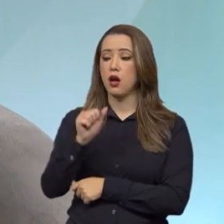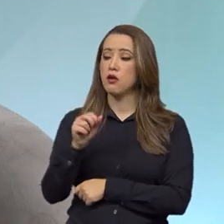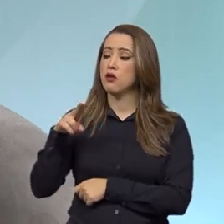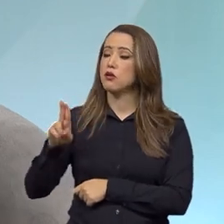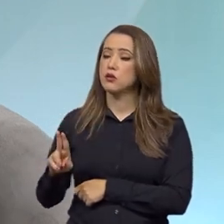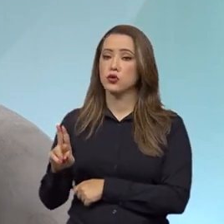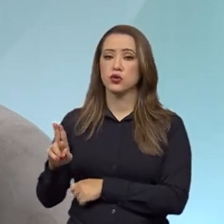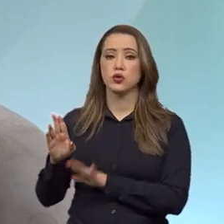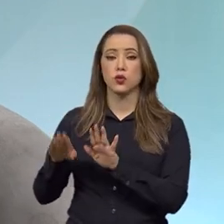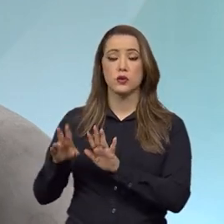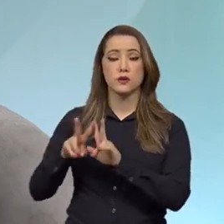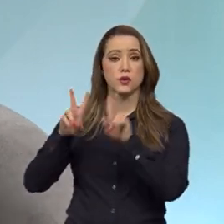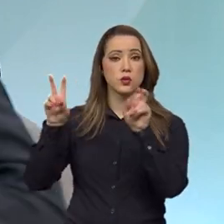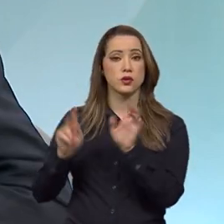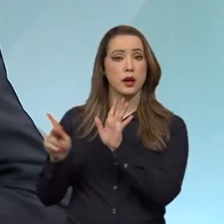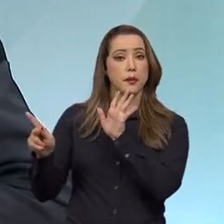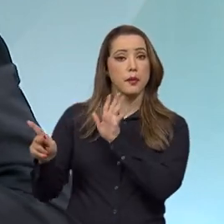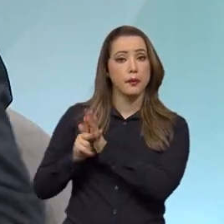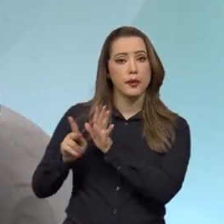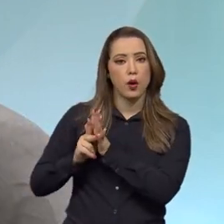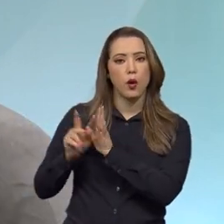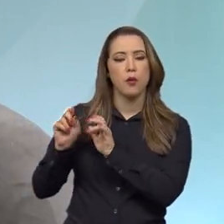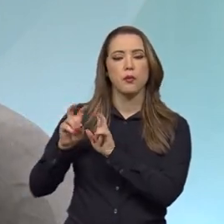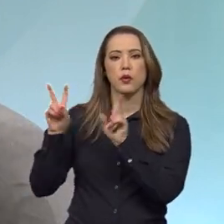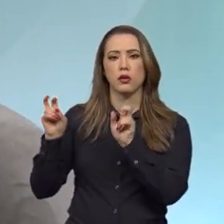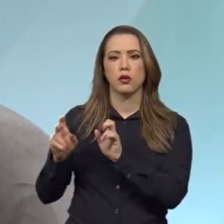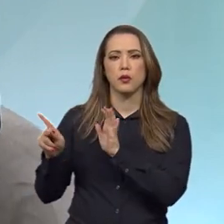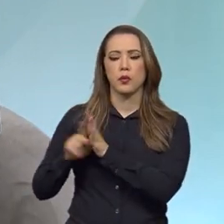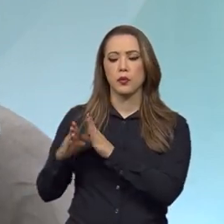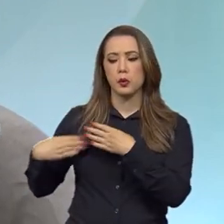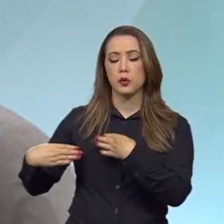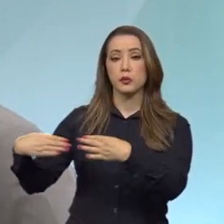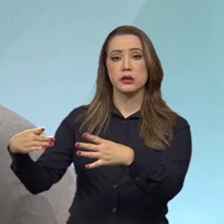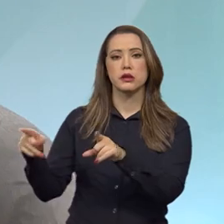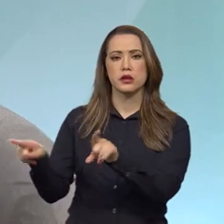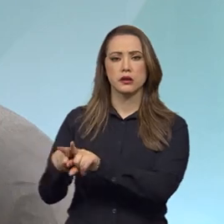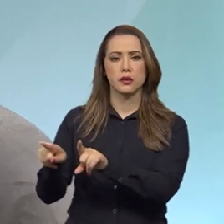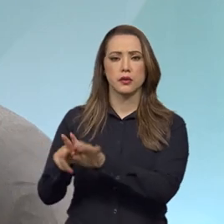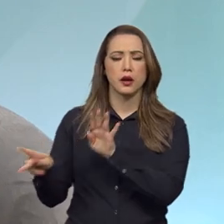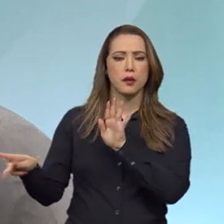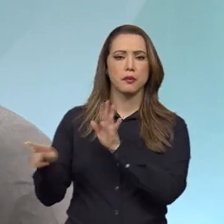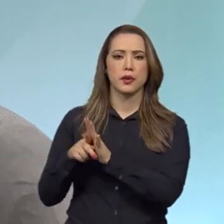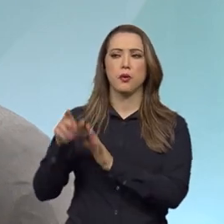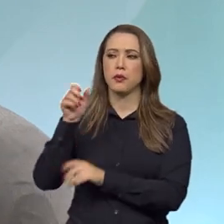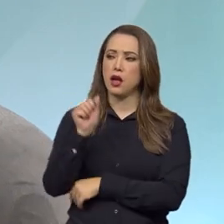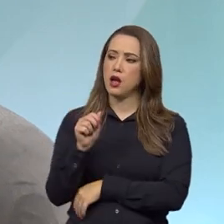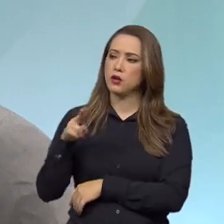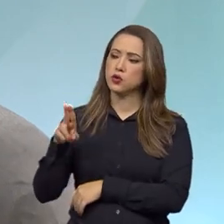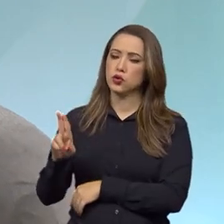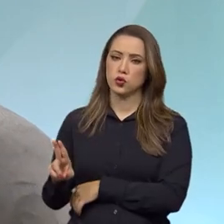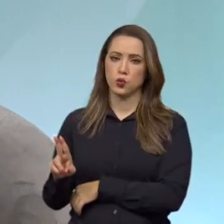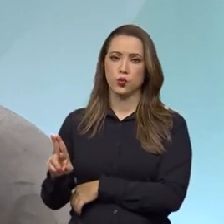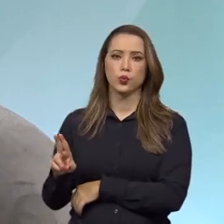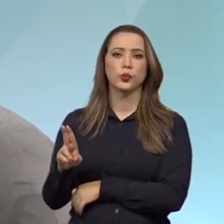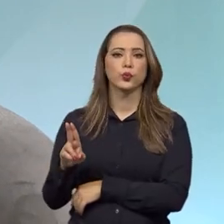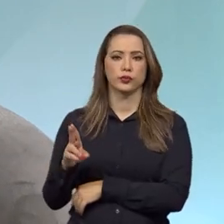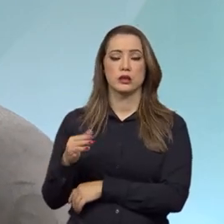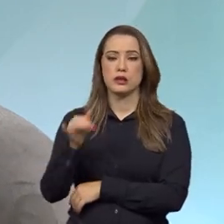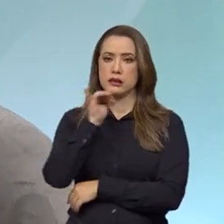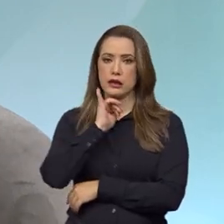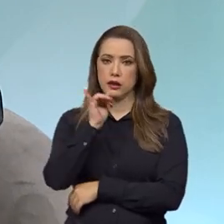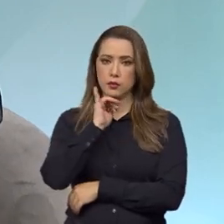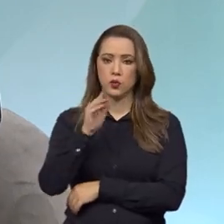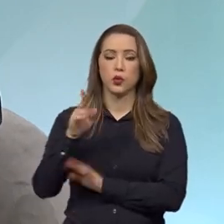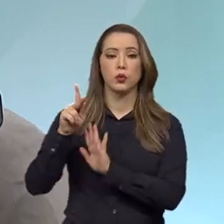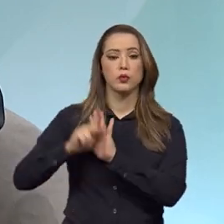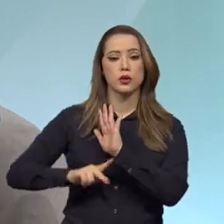advogado público do tema, aquele que está vinculado diretamente ao ministério, seja também pela própria Advocacia-Geral da União. Então, na sua elaboração, por exemplo, um projeto de